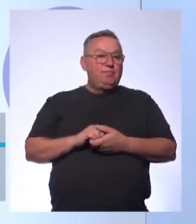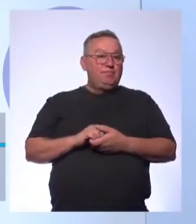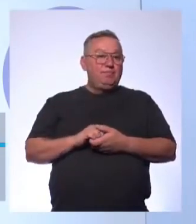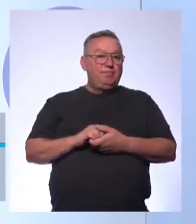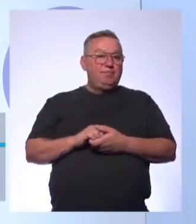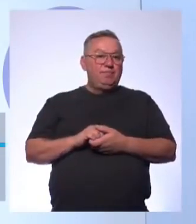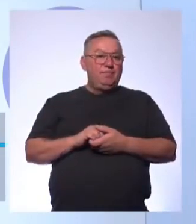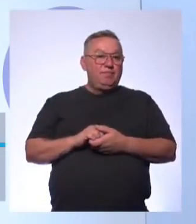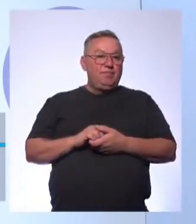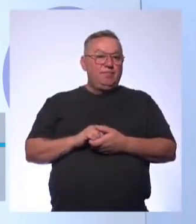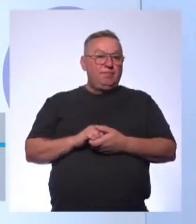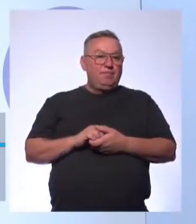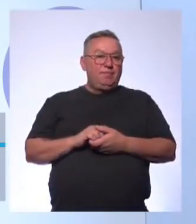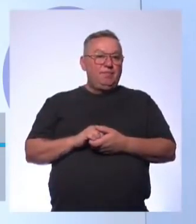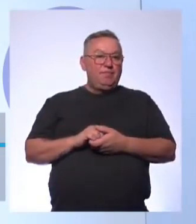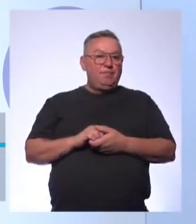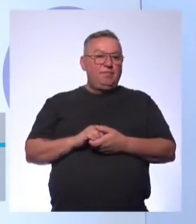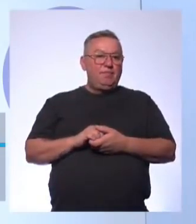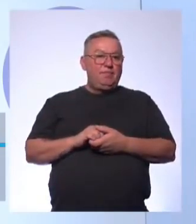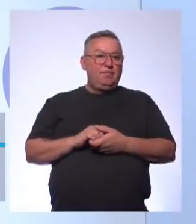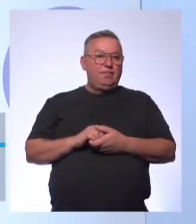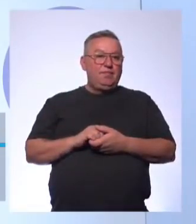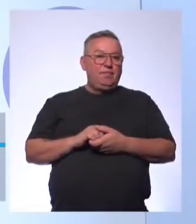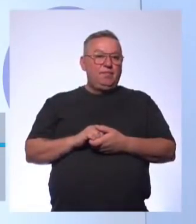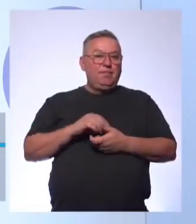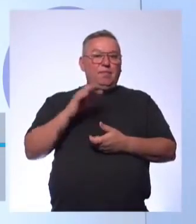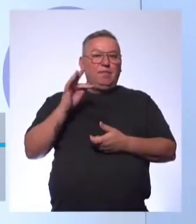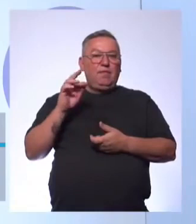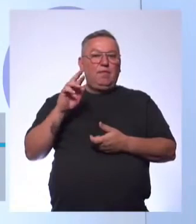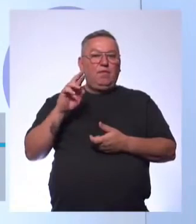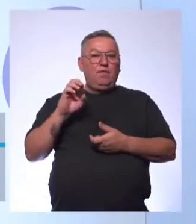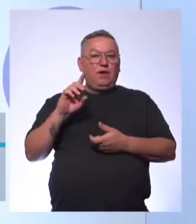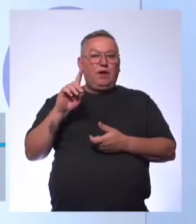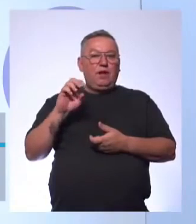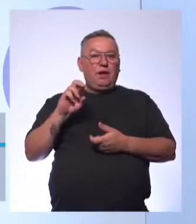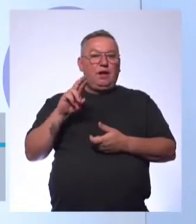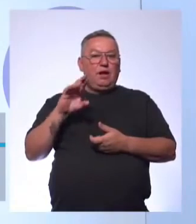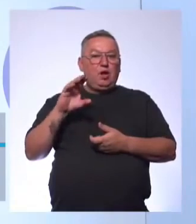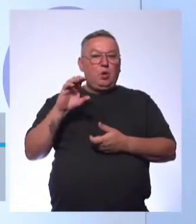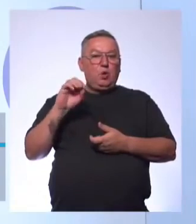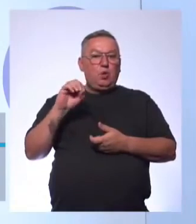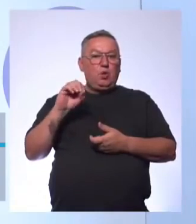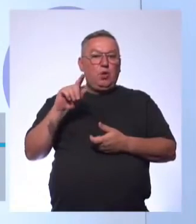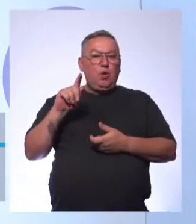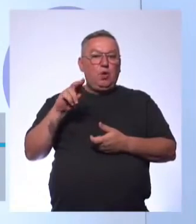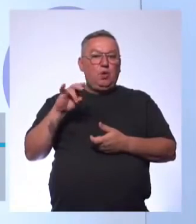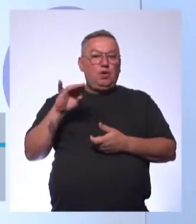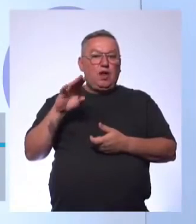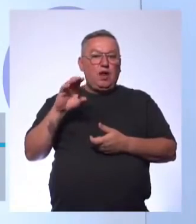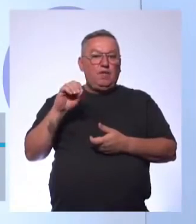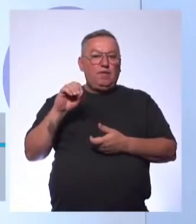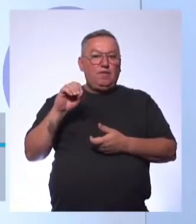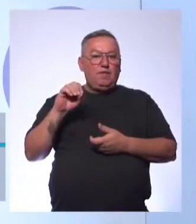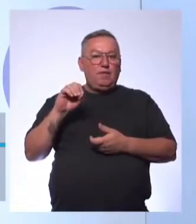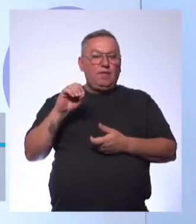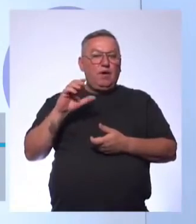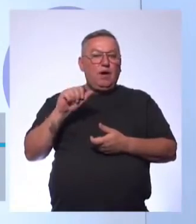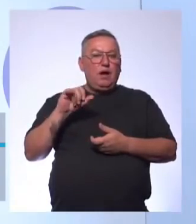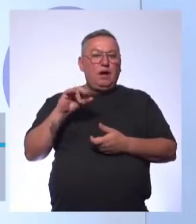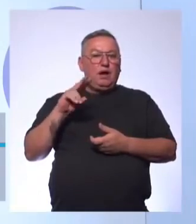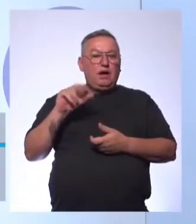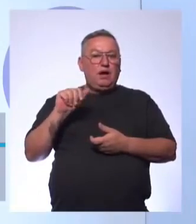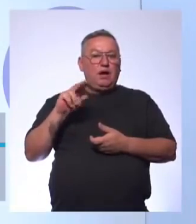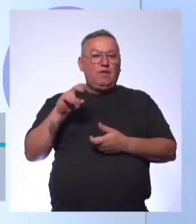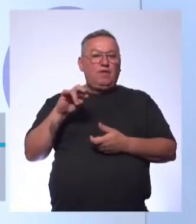Brazil, erosion O Frederico, natural, disasters O Gustavo, pollution Aí depois teve Caioan, Vitória,